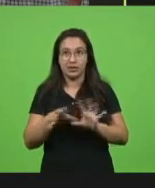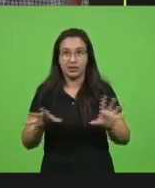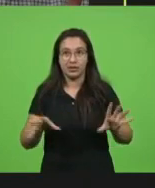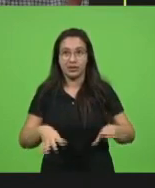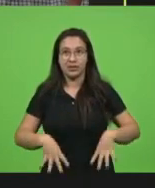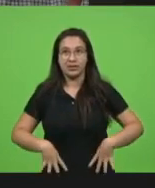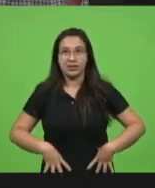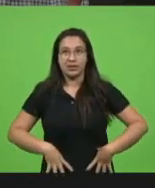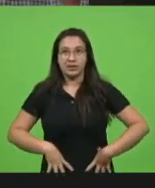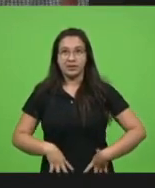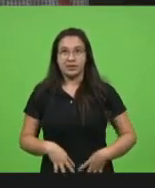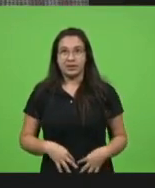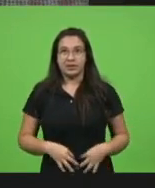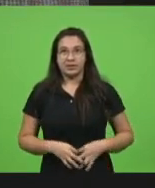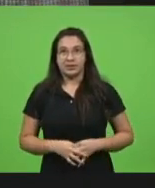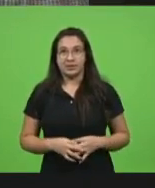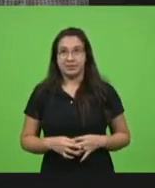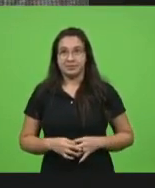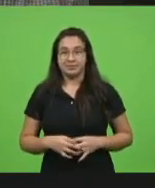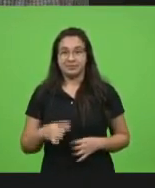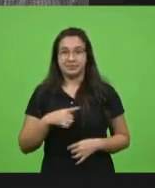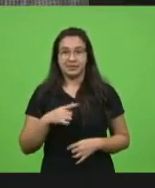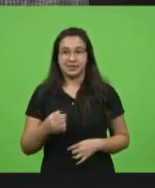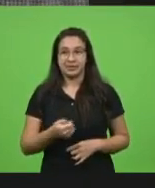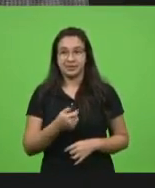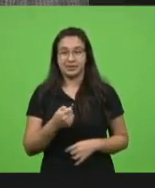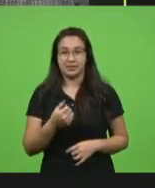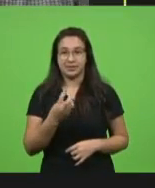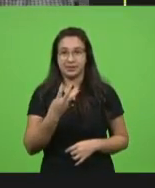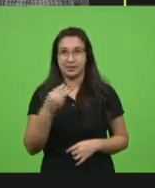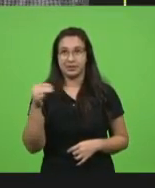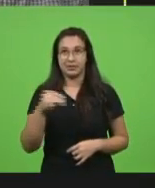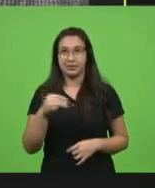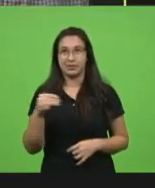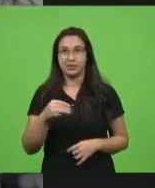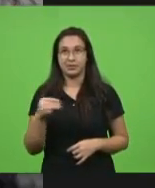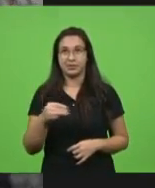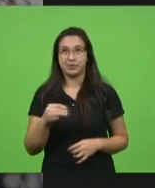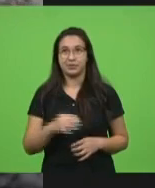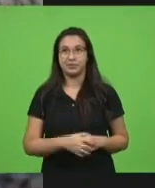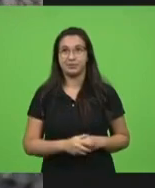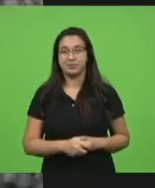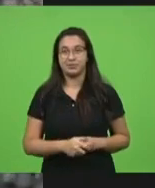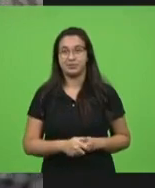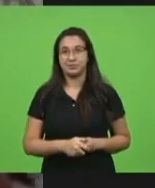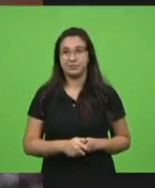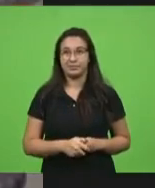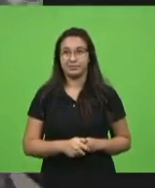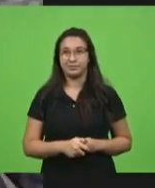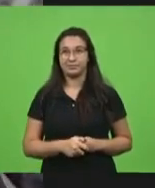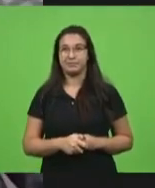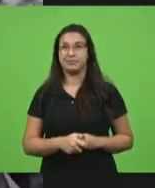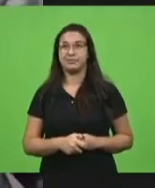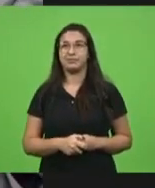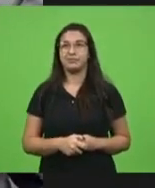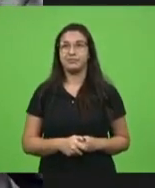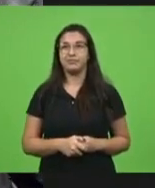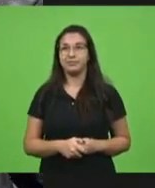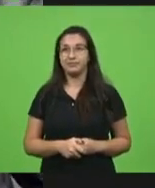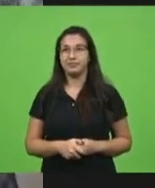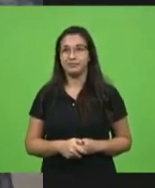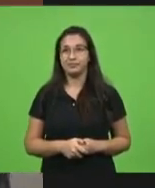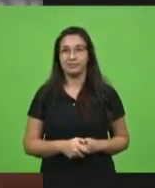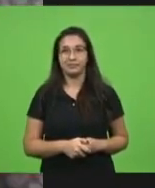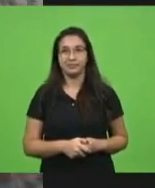Sim, vossa excelência, tem ainda quase três minutos. Muito obrigado, deputado Kennedy. Então, isso que nós precisamos,